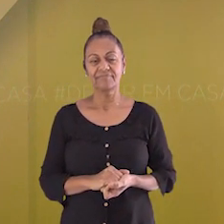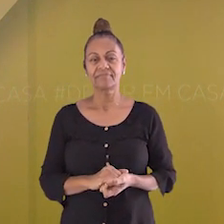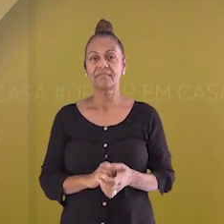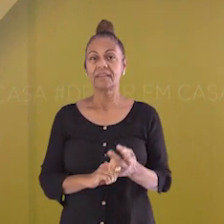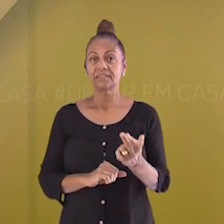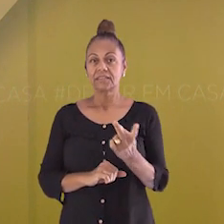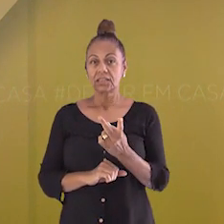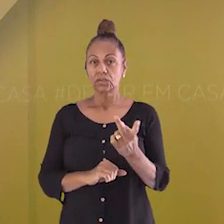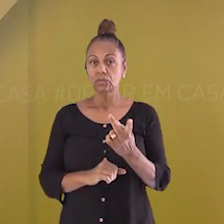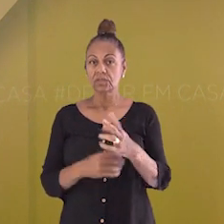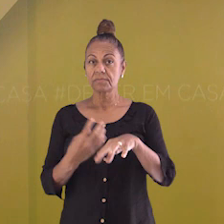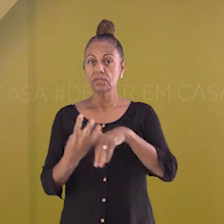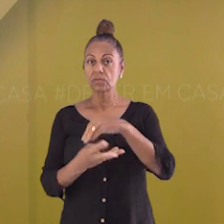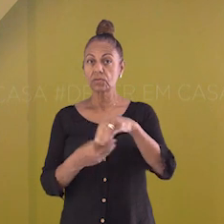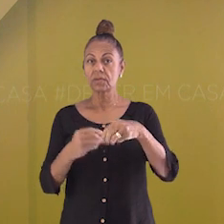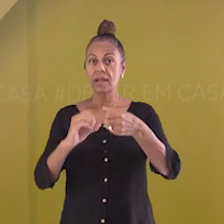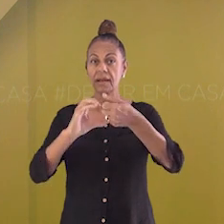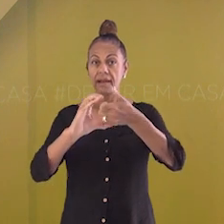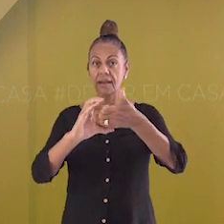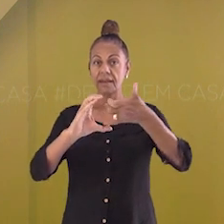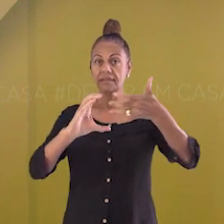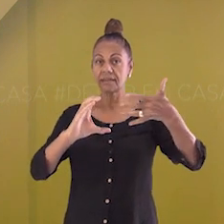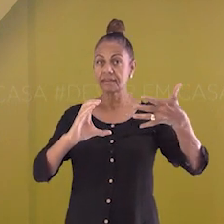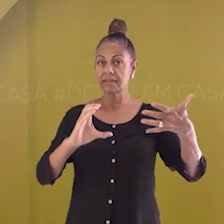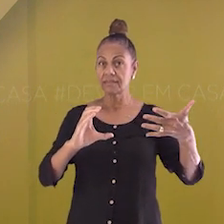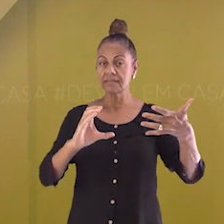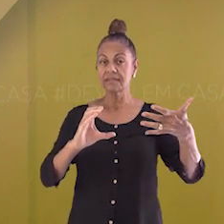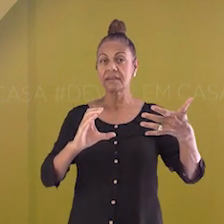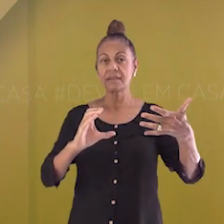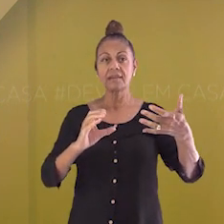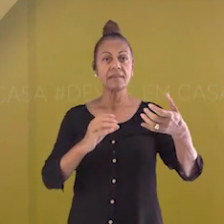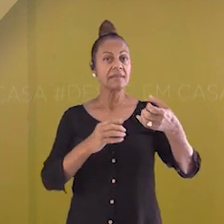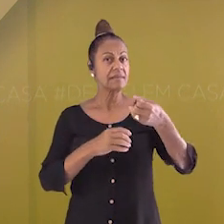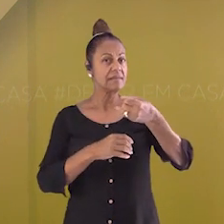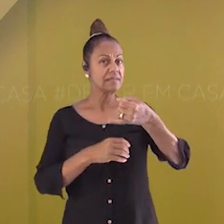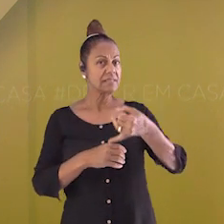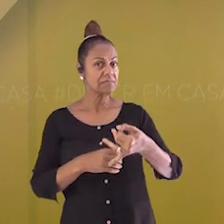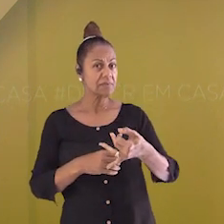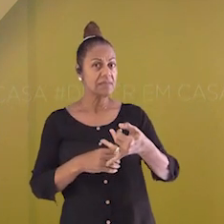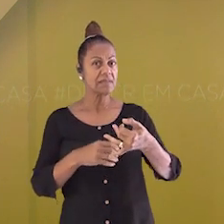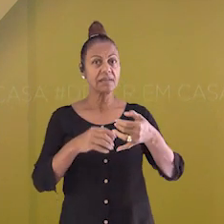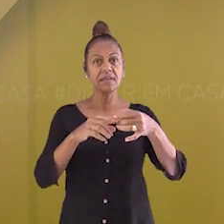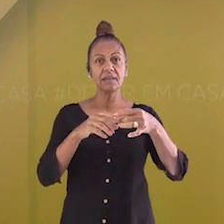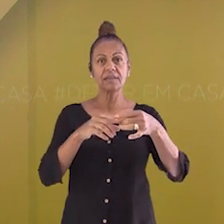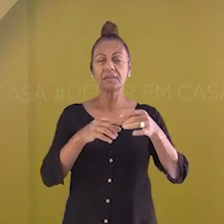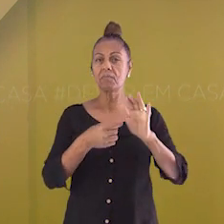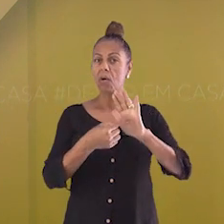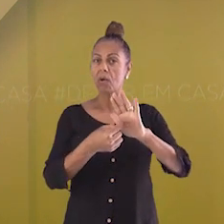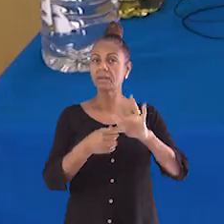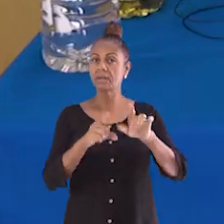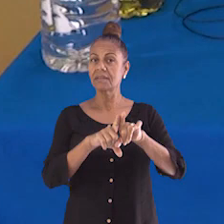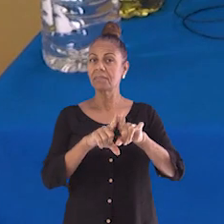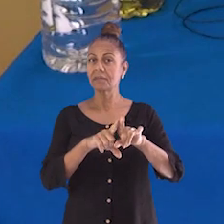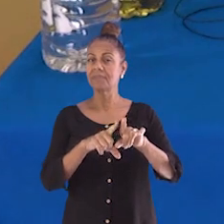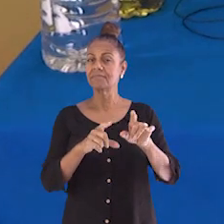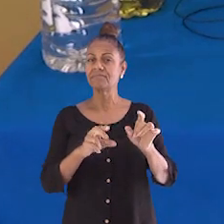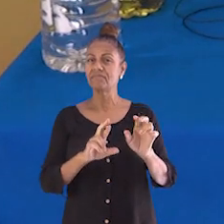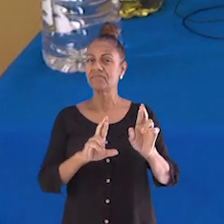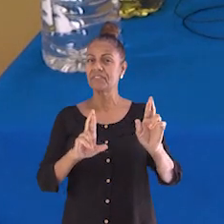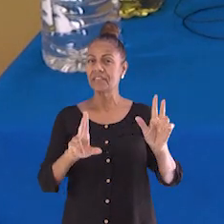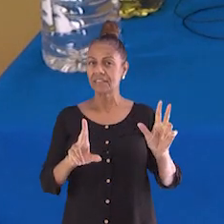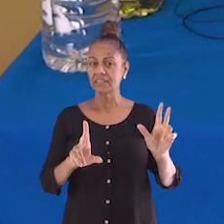Essas duas misturas têm características que as definem e as diferem de acordo com a substância